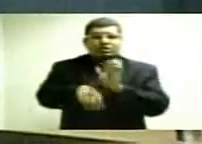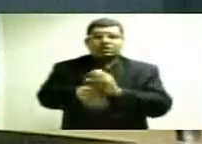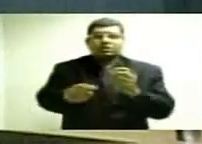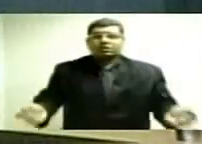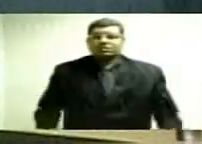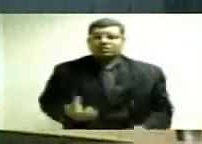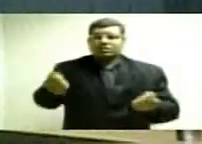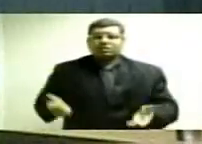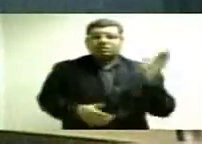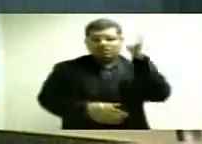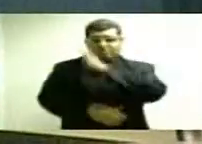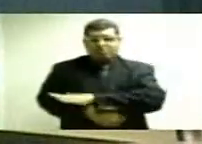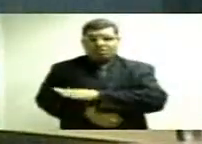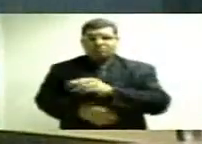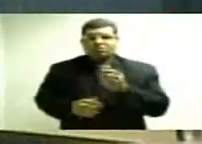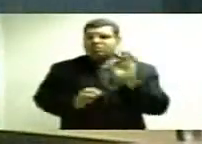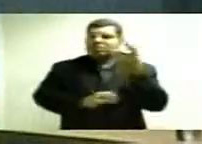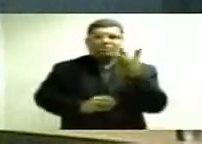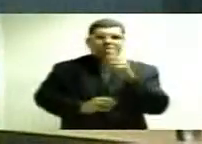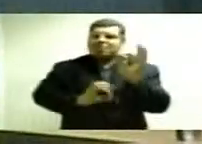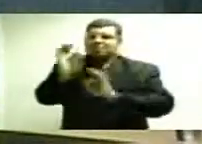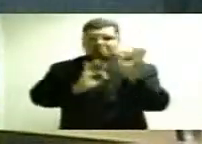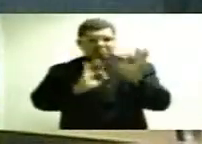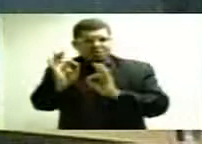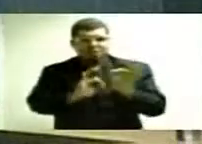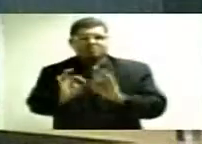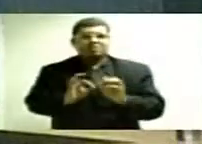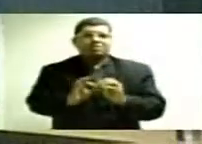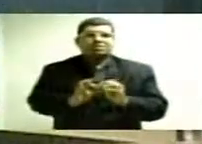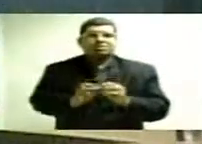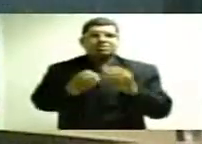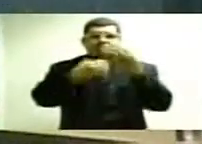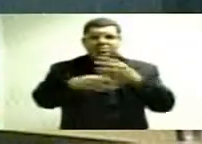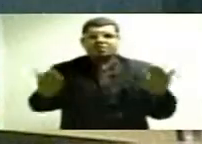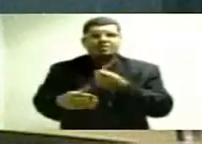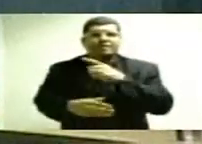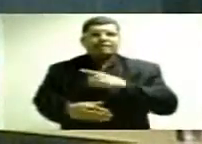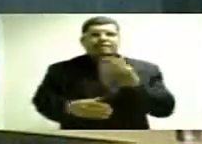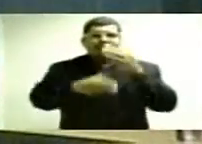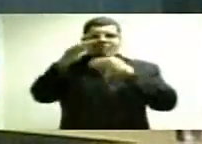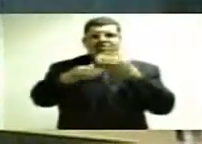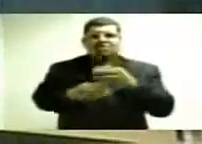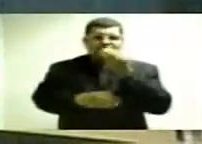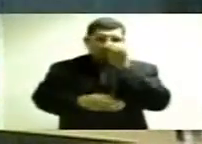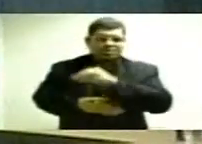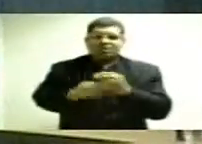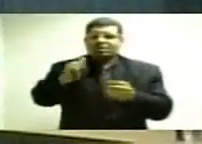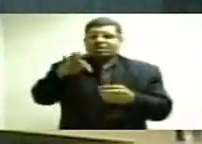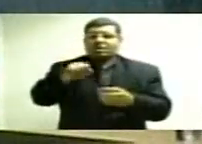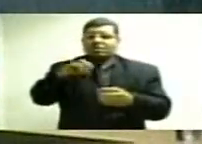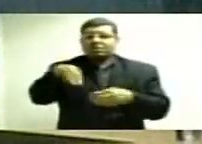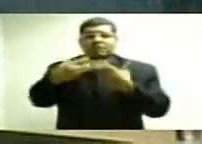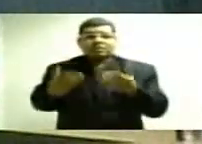gasta mal, que gasta sem planejamento, que gasta muito com custeio, que cria muito cargo comissionado.